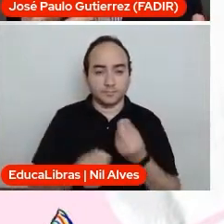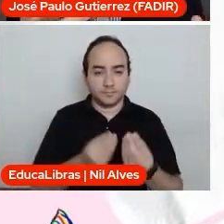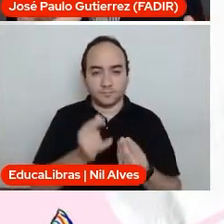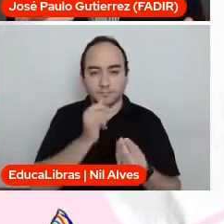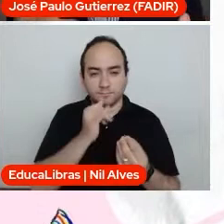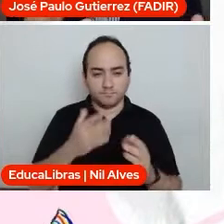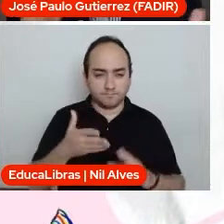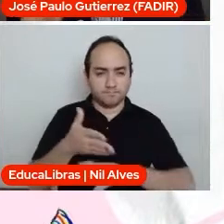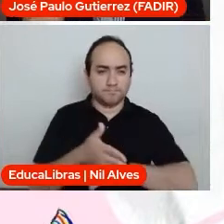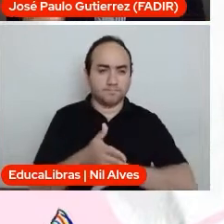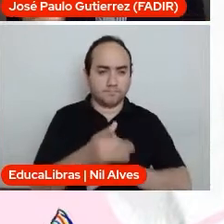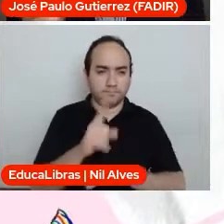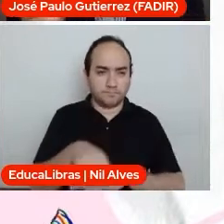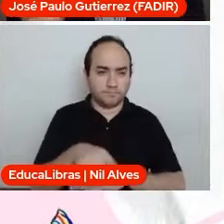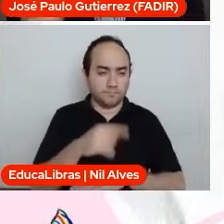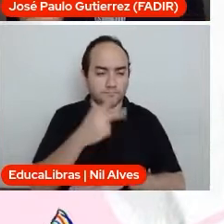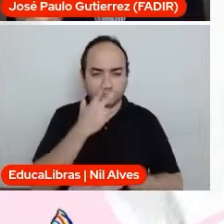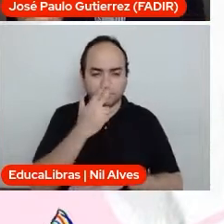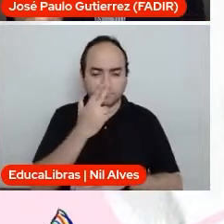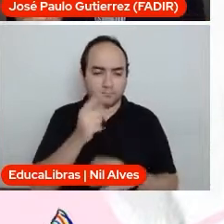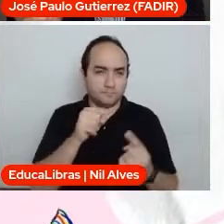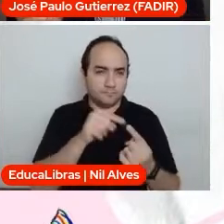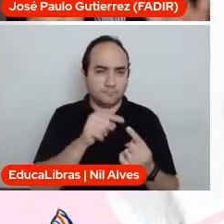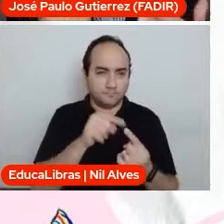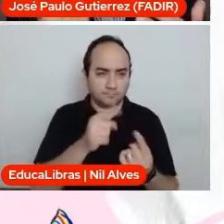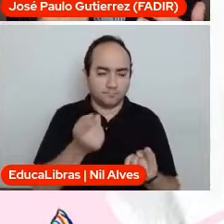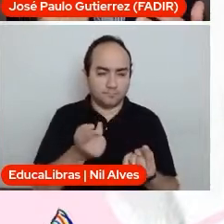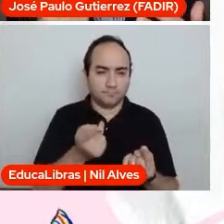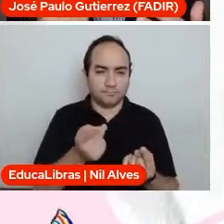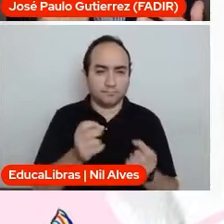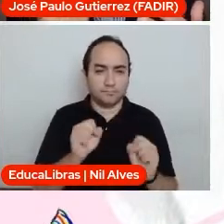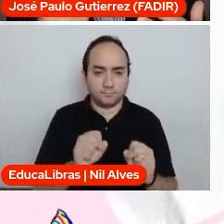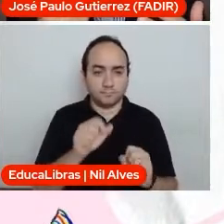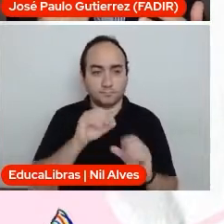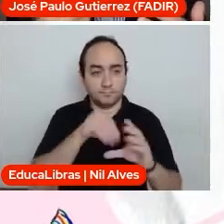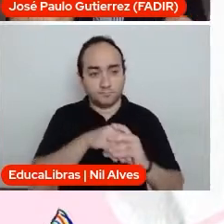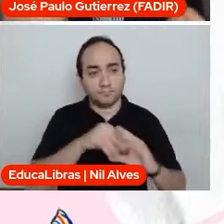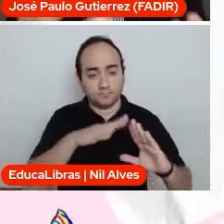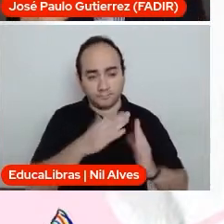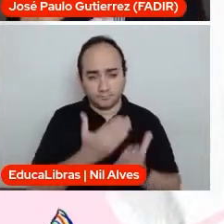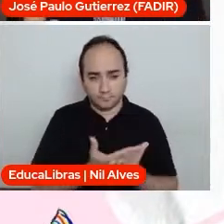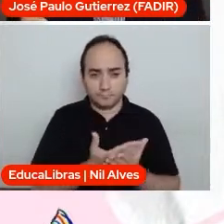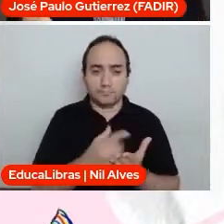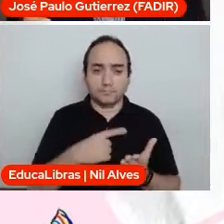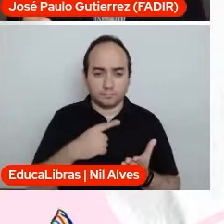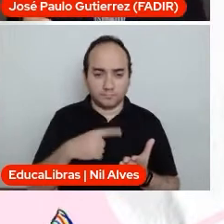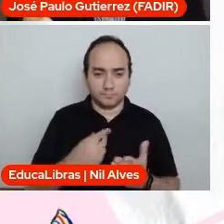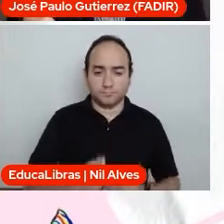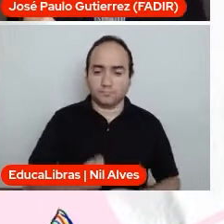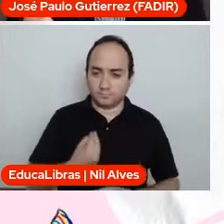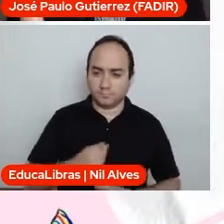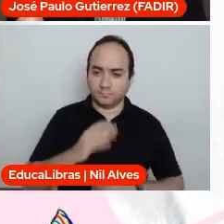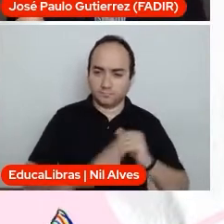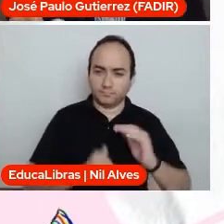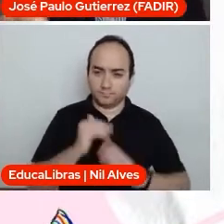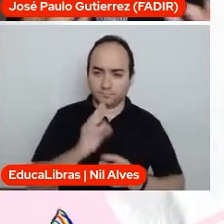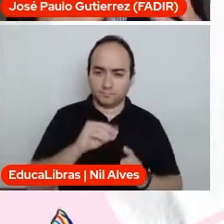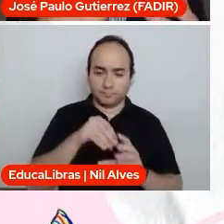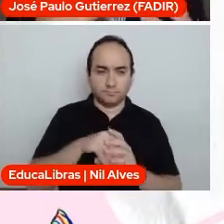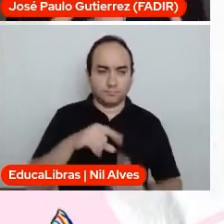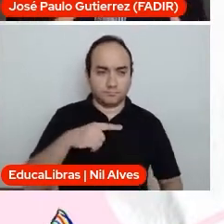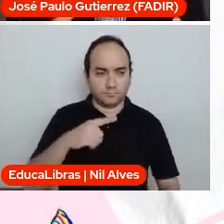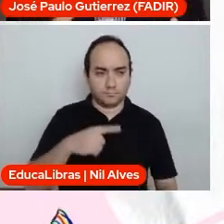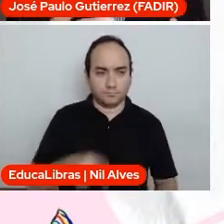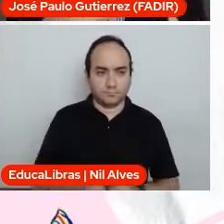em uma específica atuação que você tem dentro da sua escola, dentro da sua vida profissional. E isso